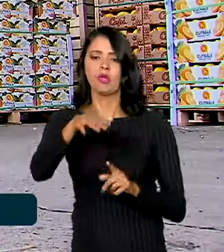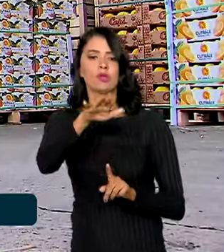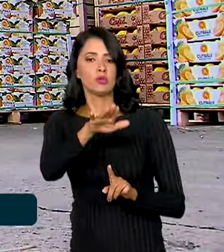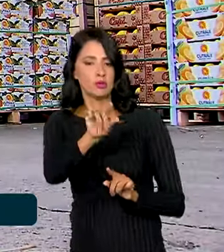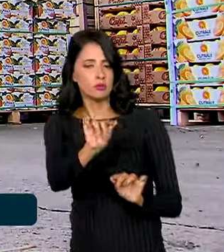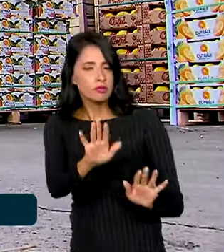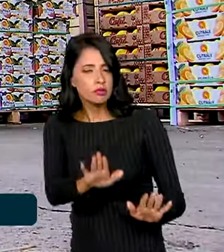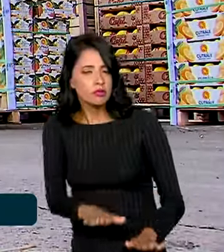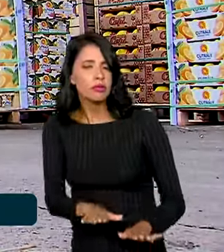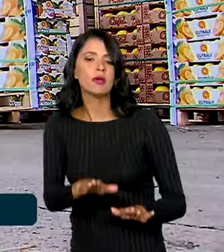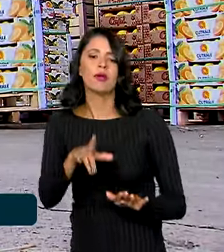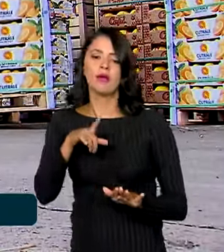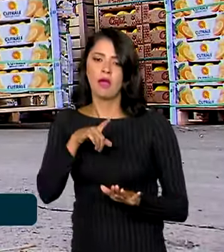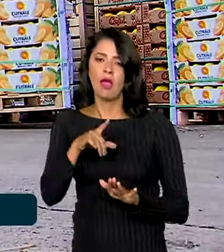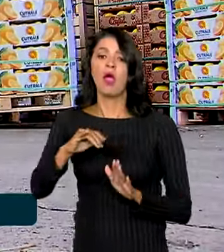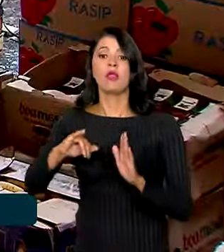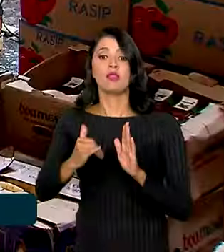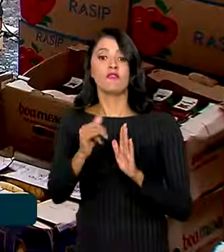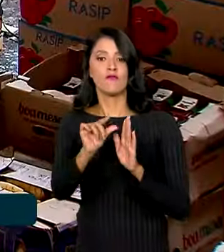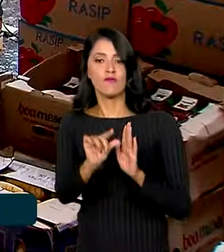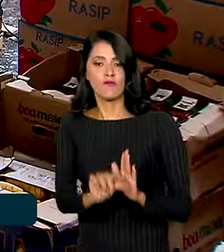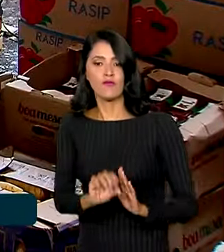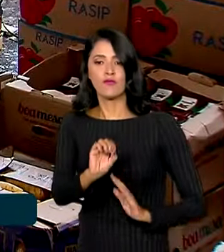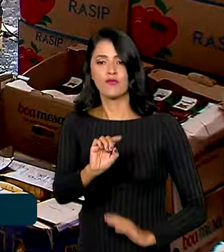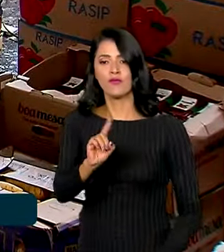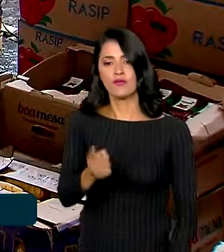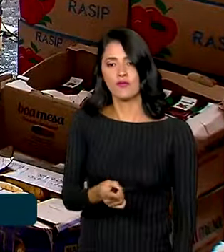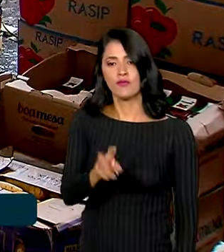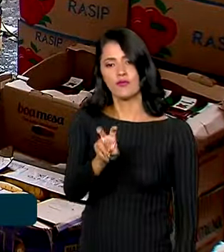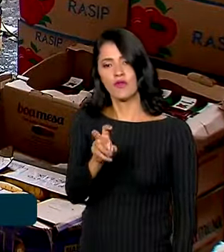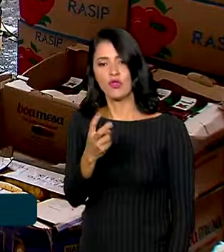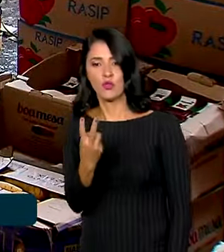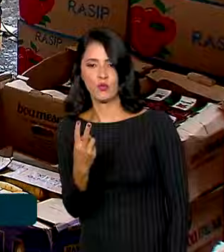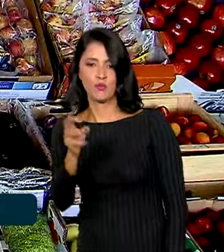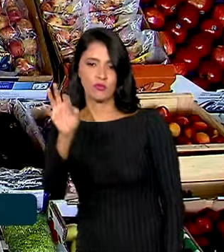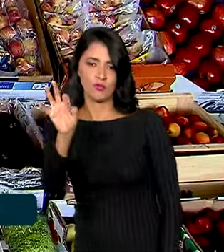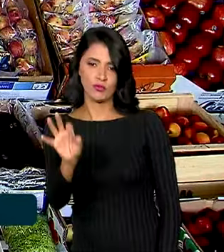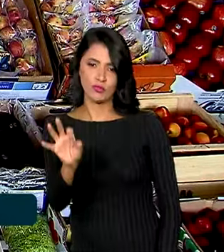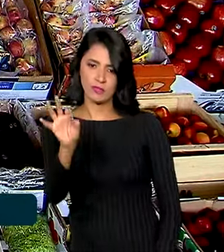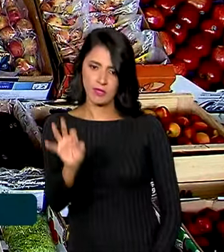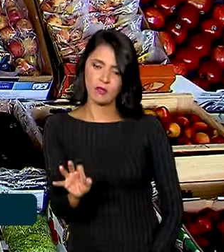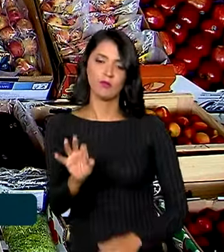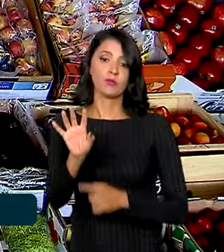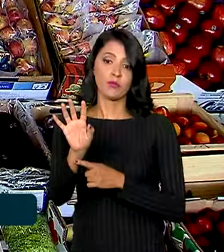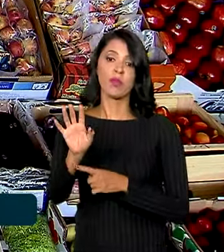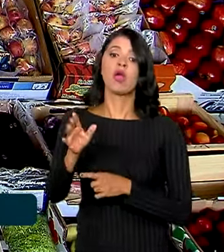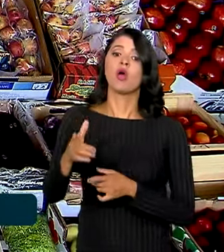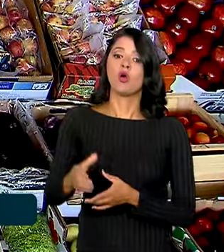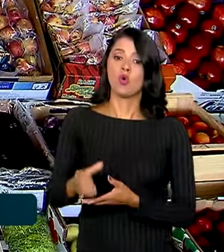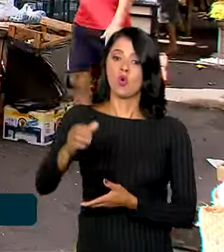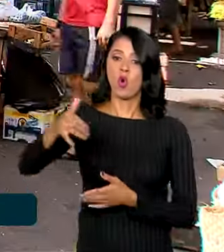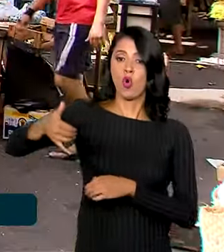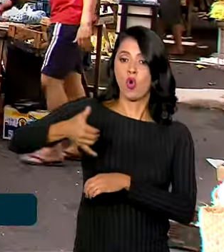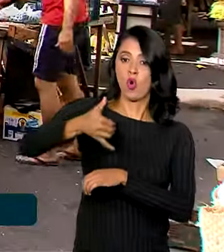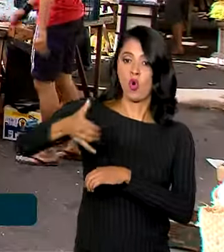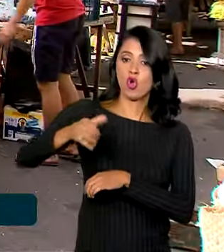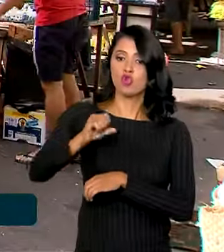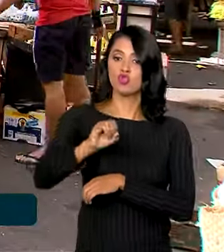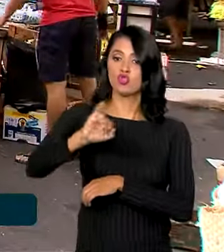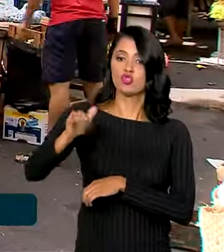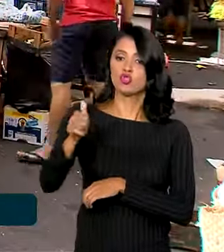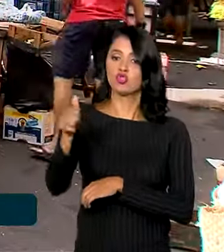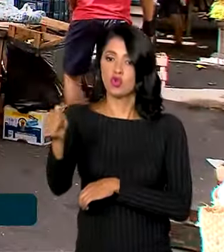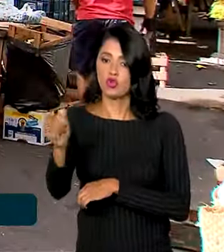domicílio, com deflação de 0,52%. Destaque para o óleo de soja, redução de